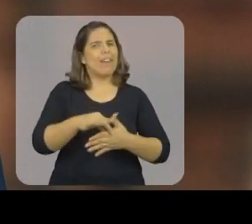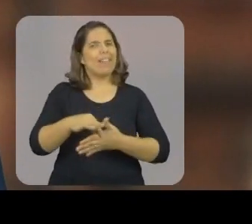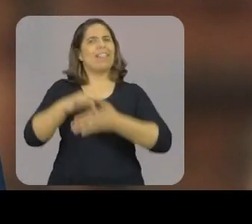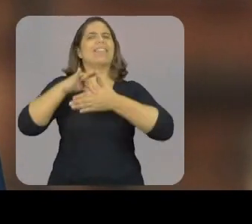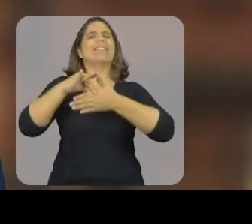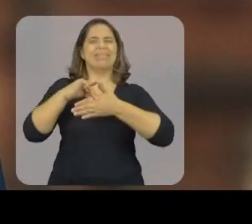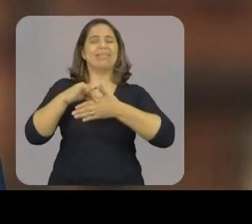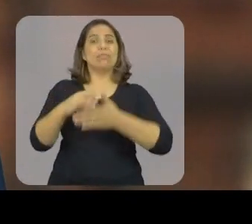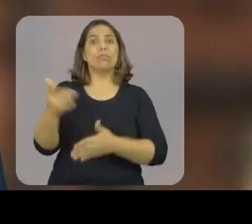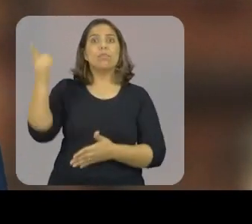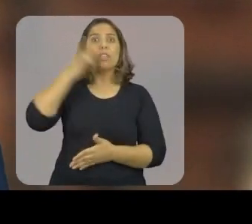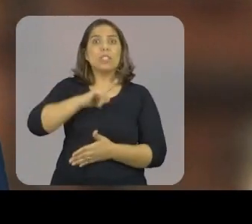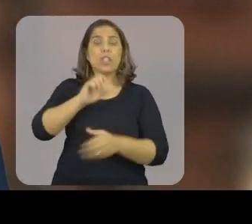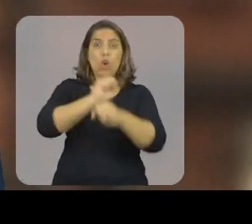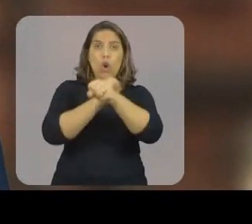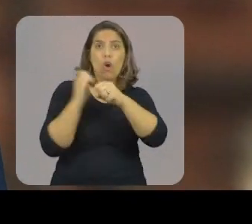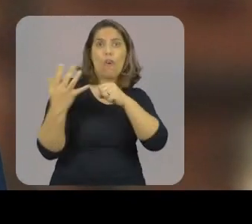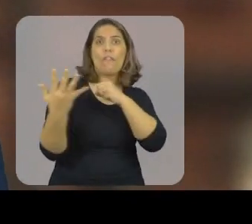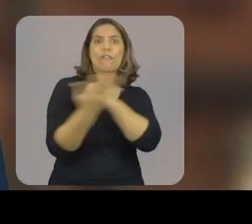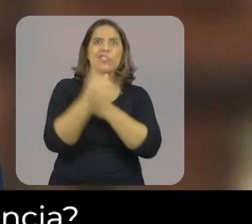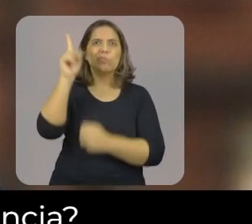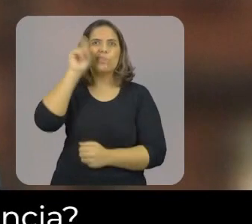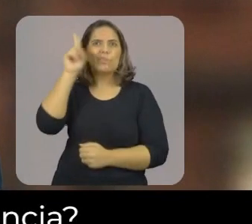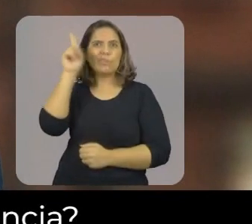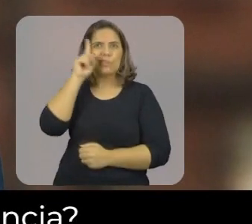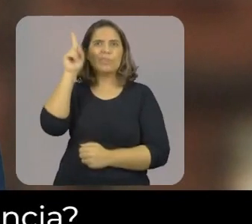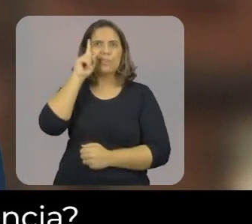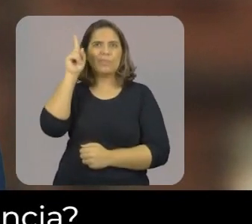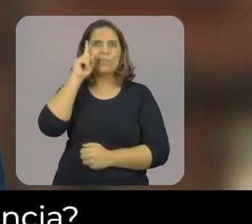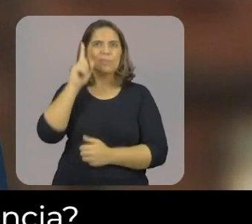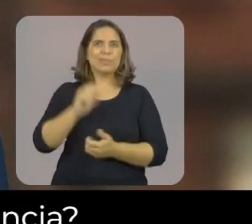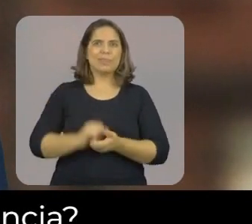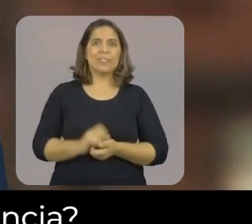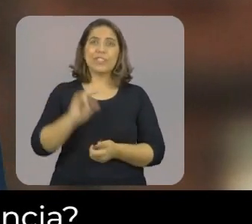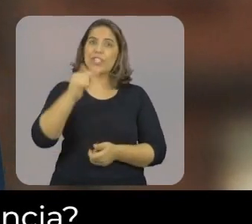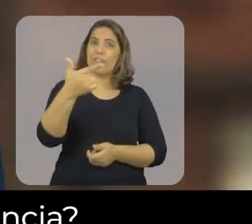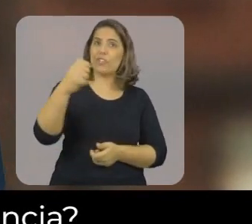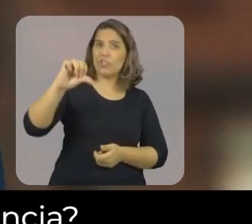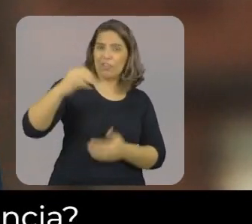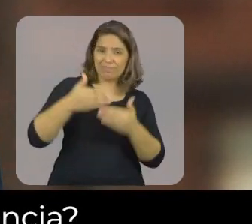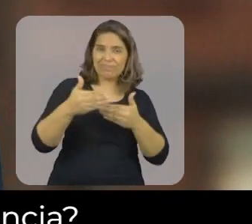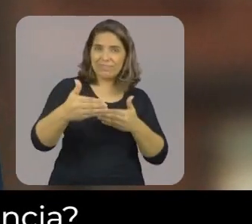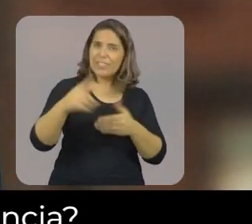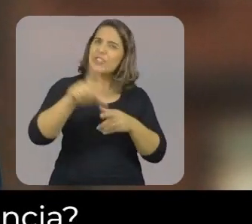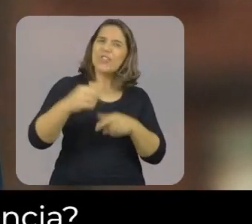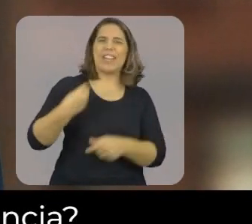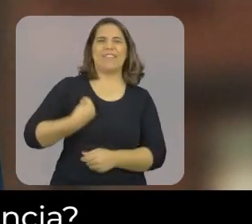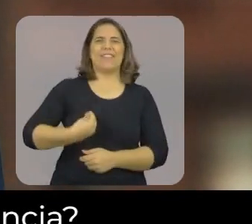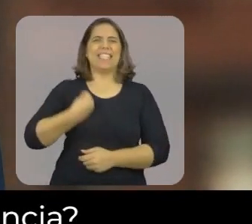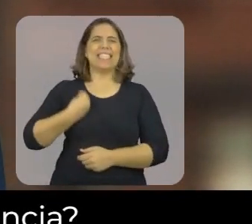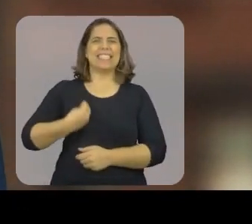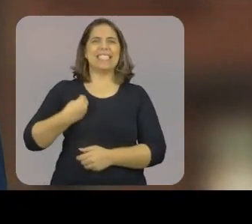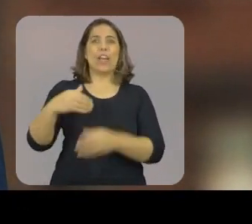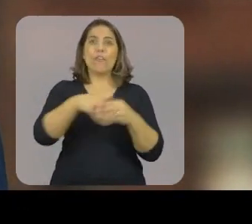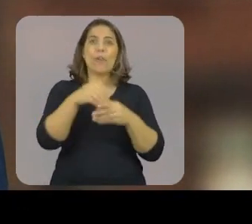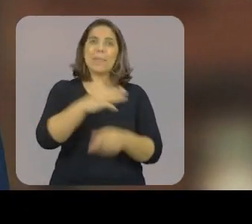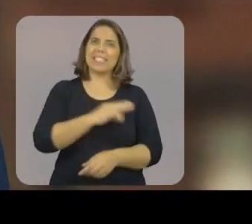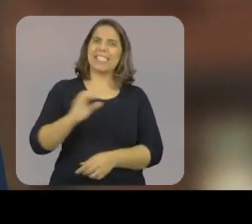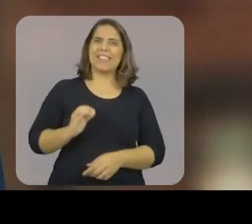o nosso comandante agora. Imagine, você trocaria o piloto de um avião no meio de uma turbulência?